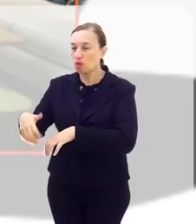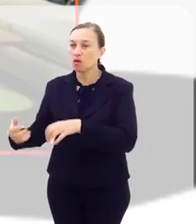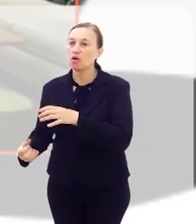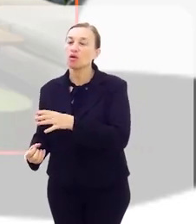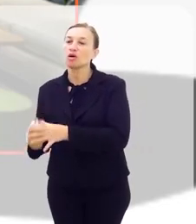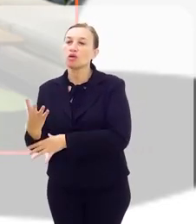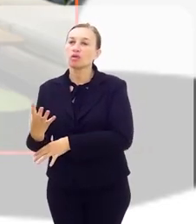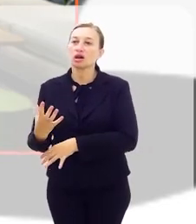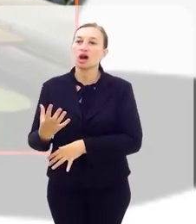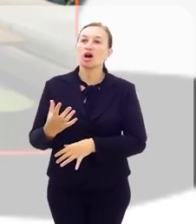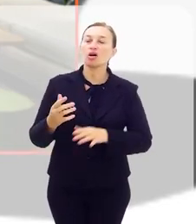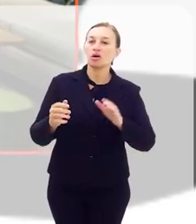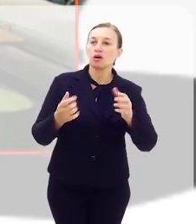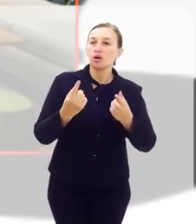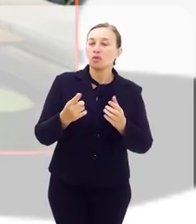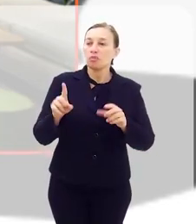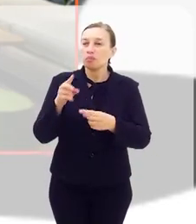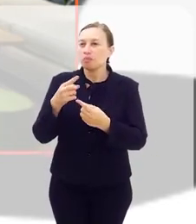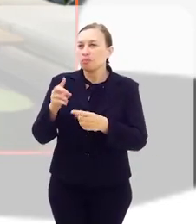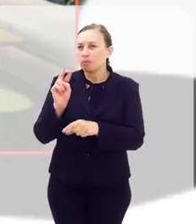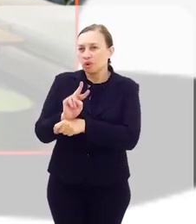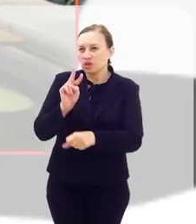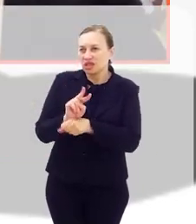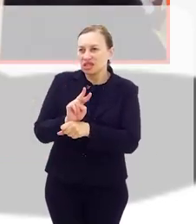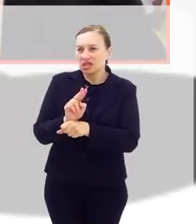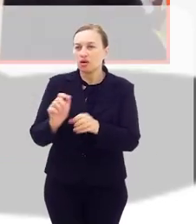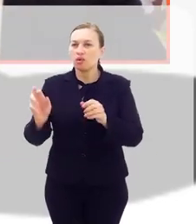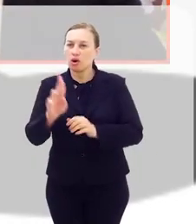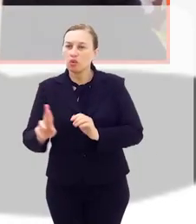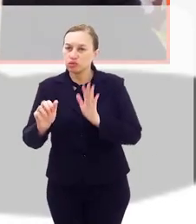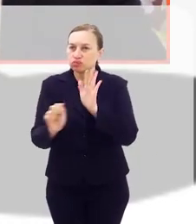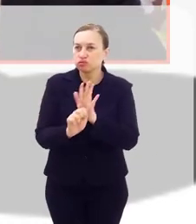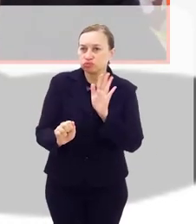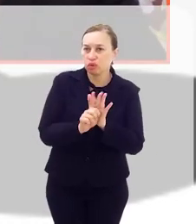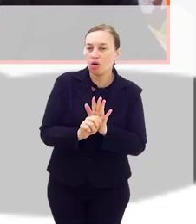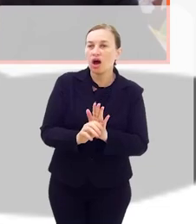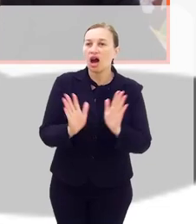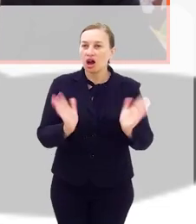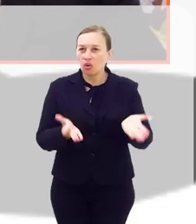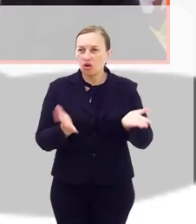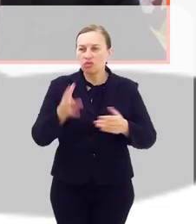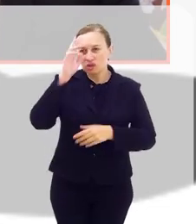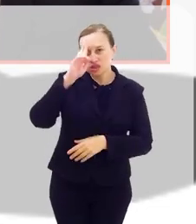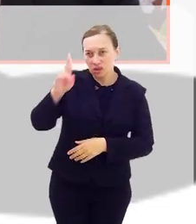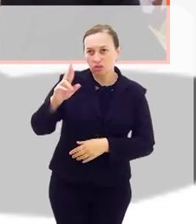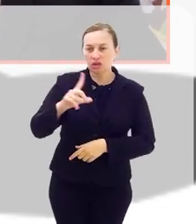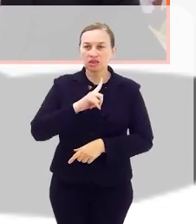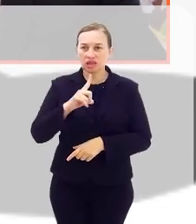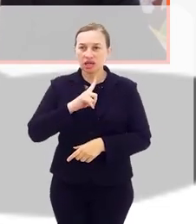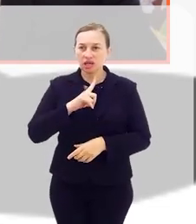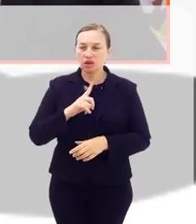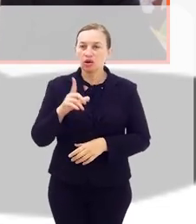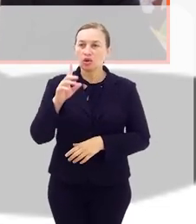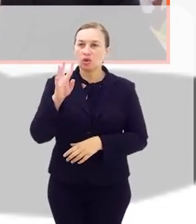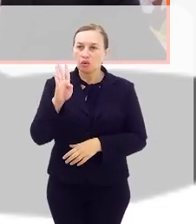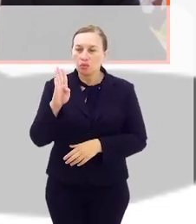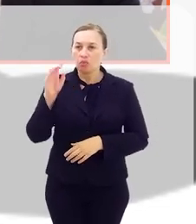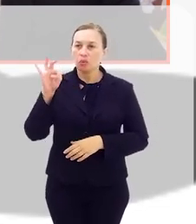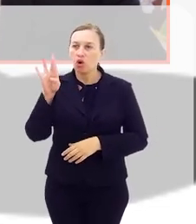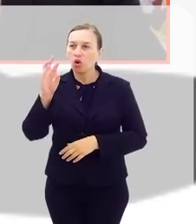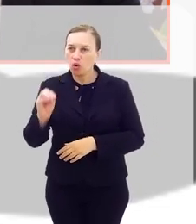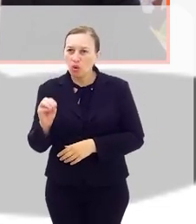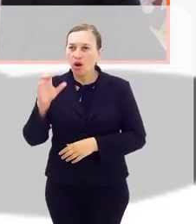prevenção ao uso de drogas. Agora, nesse mandato, o senhor está no Bloco Aliança, que é uma união de 13